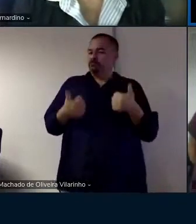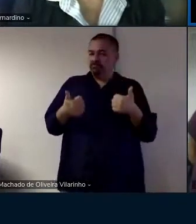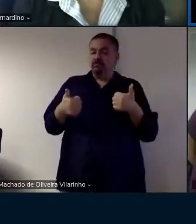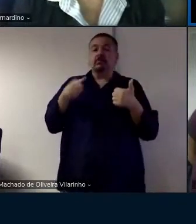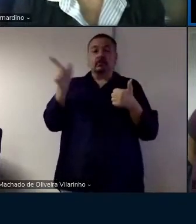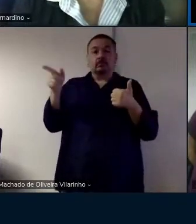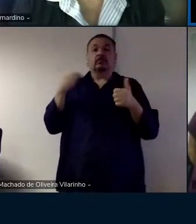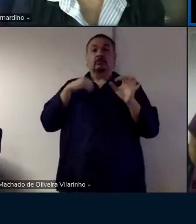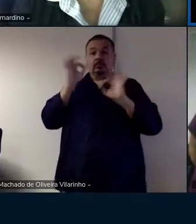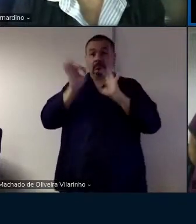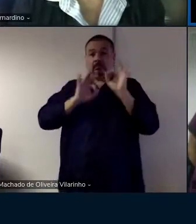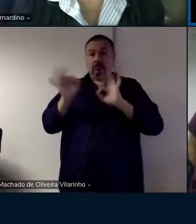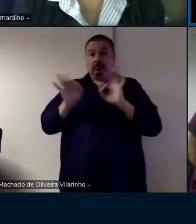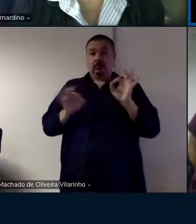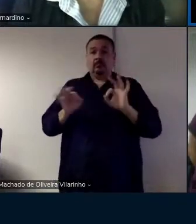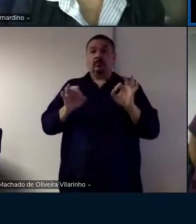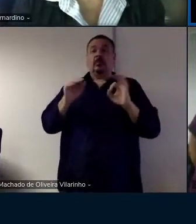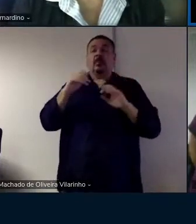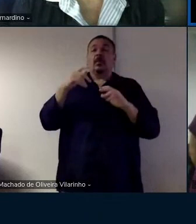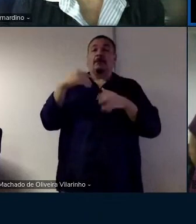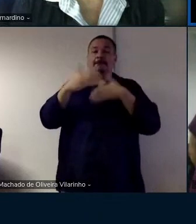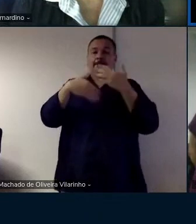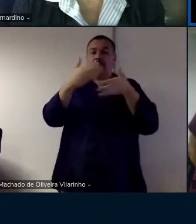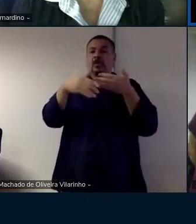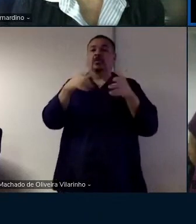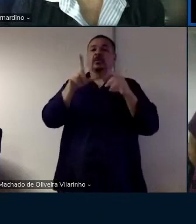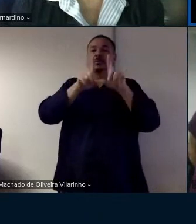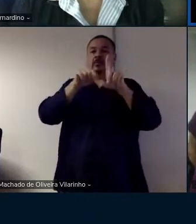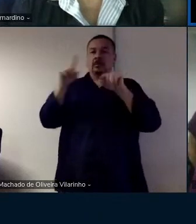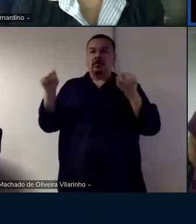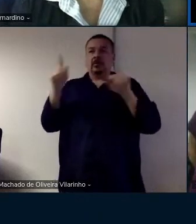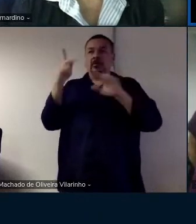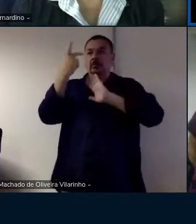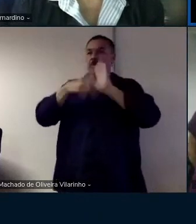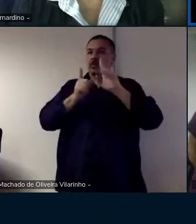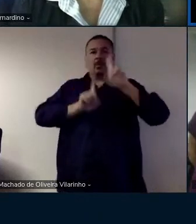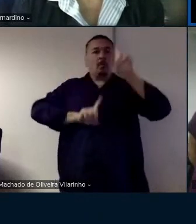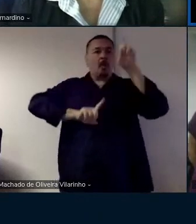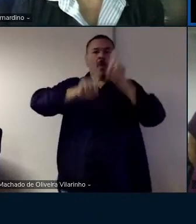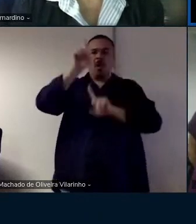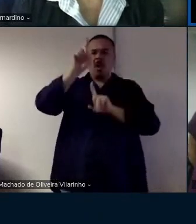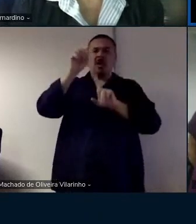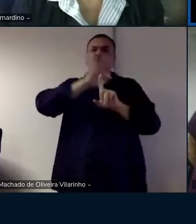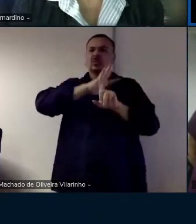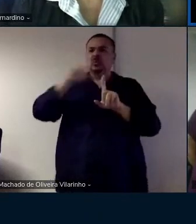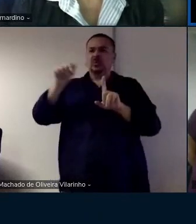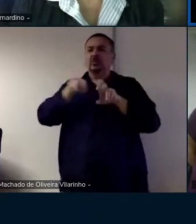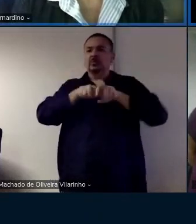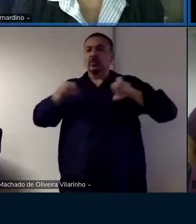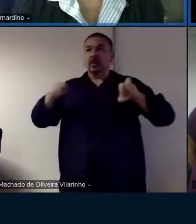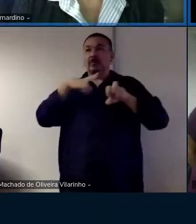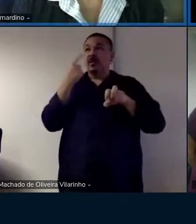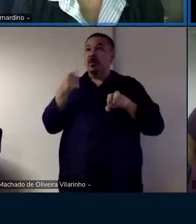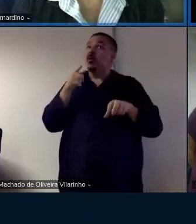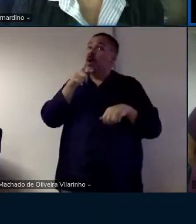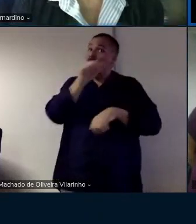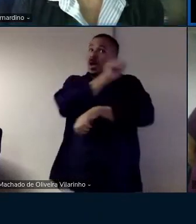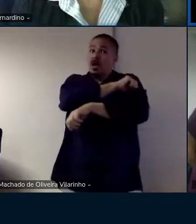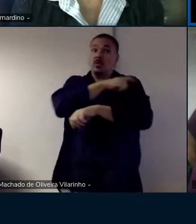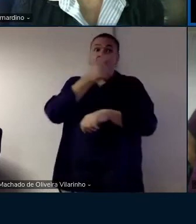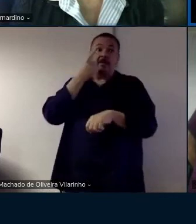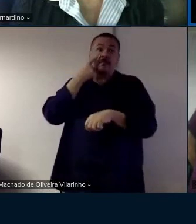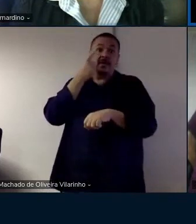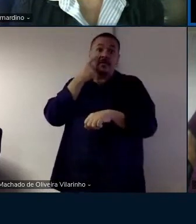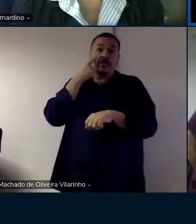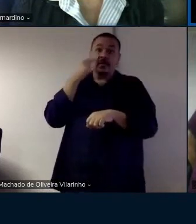quando você fez o processo seletivo seu projeto se destacou eu lembro dos professores na banca falando vai vir uma aluna aí que você vai ver